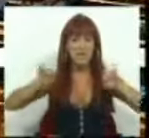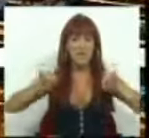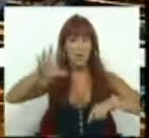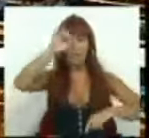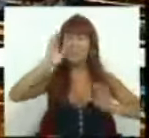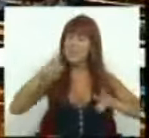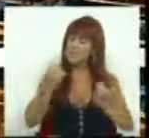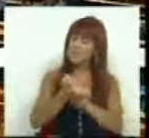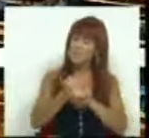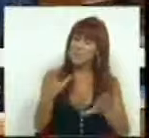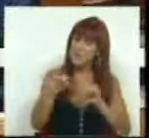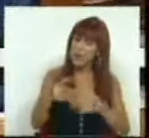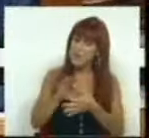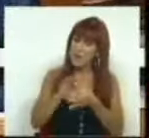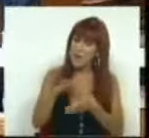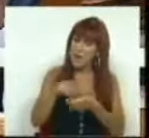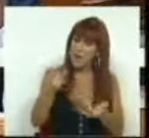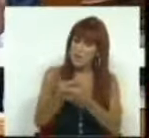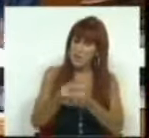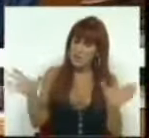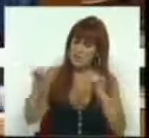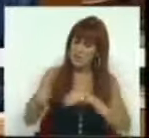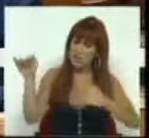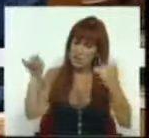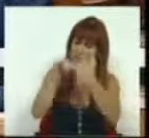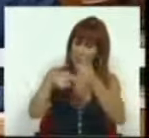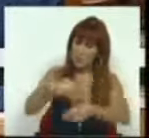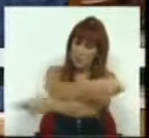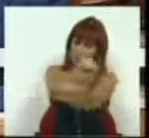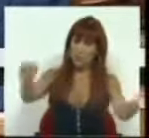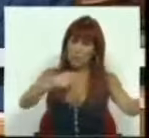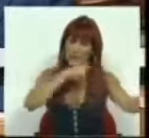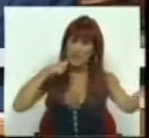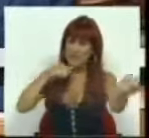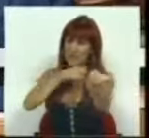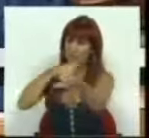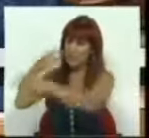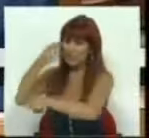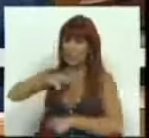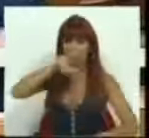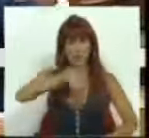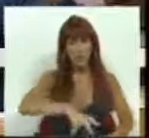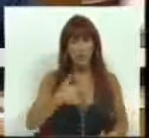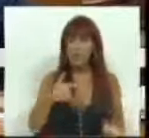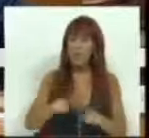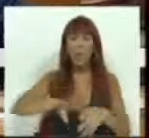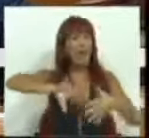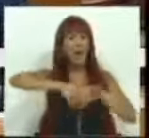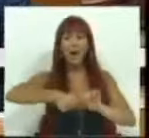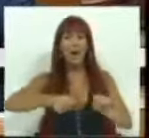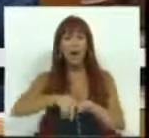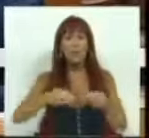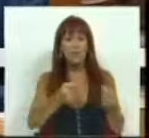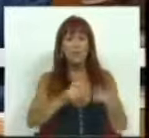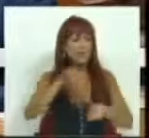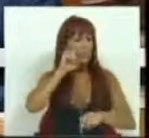isso, o Governo tem de trabalhar mais na economia e ter mais equidade na repartição dos sacrifícios pelos portugueses, não destruindo o sistema